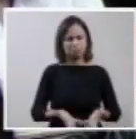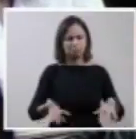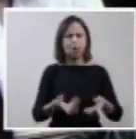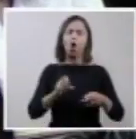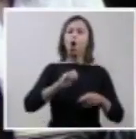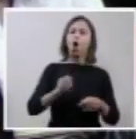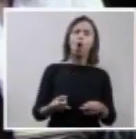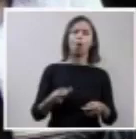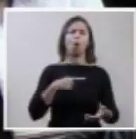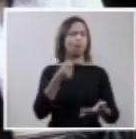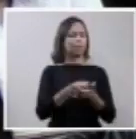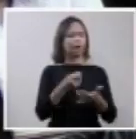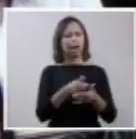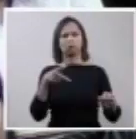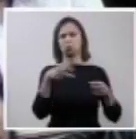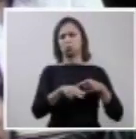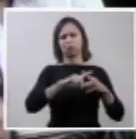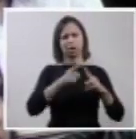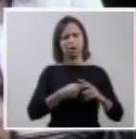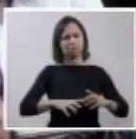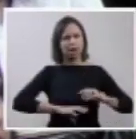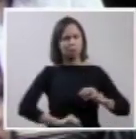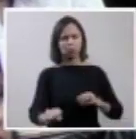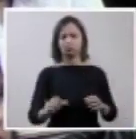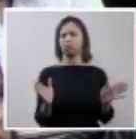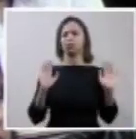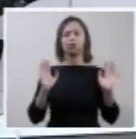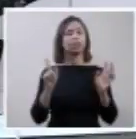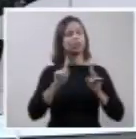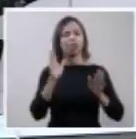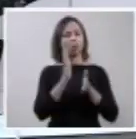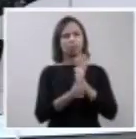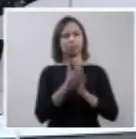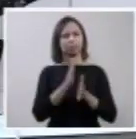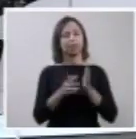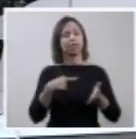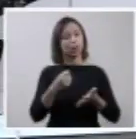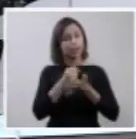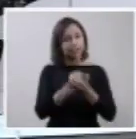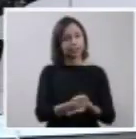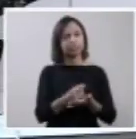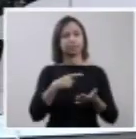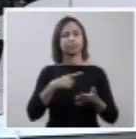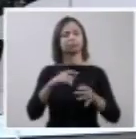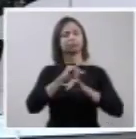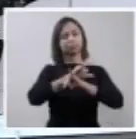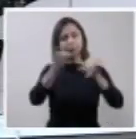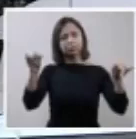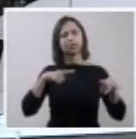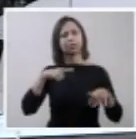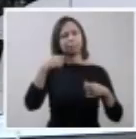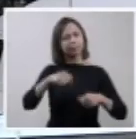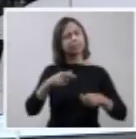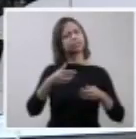que serão amparadas e cuidadas pelas equipes de saúde, invoca uma reflexão.